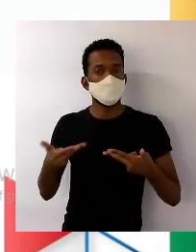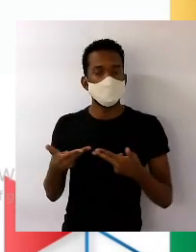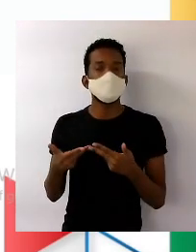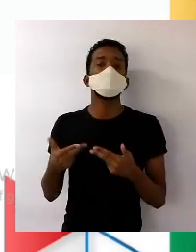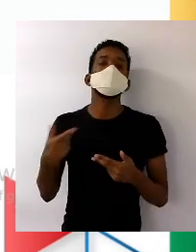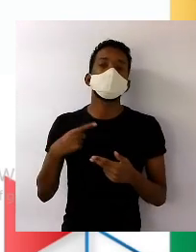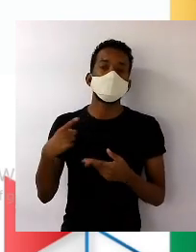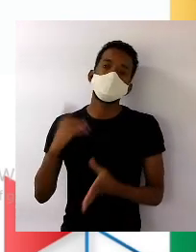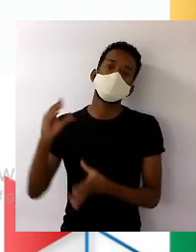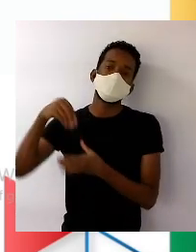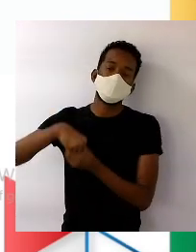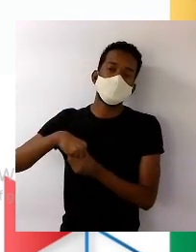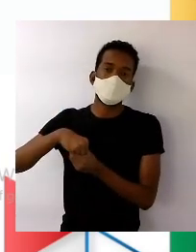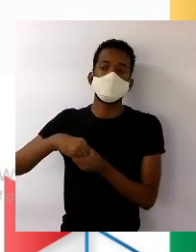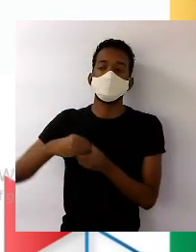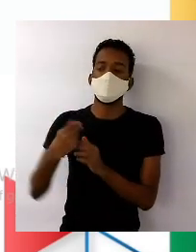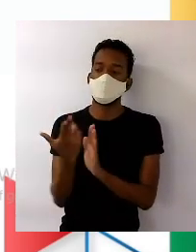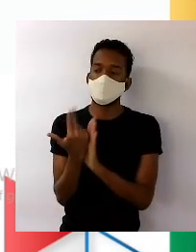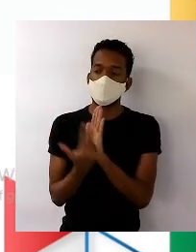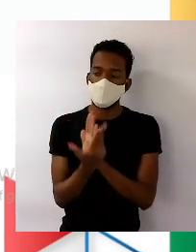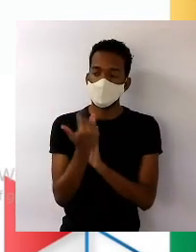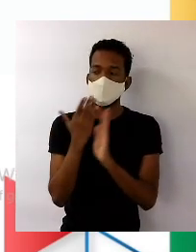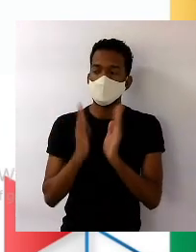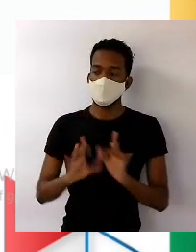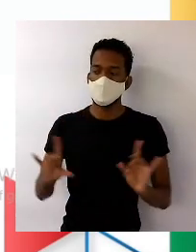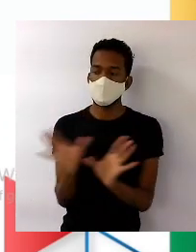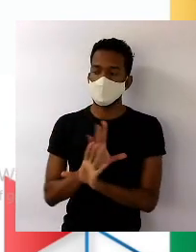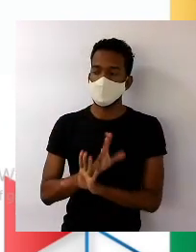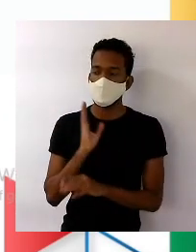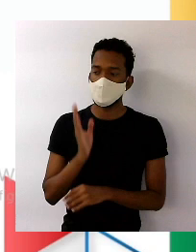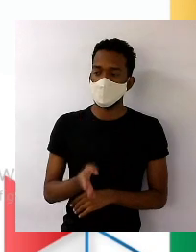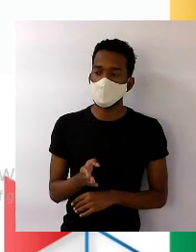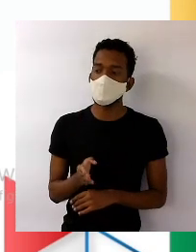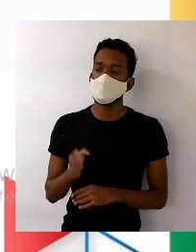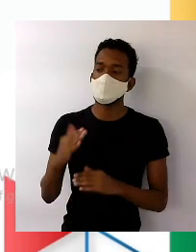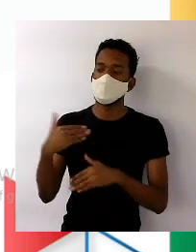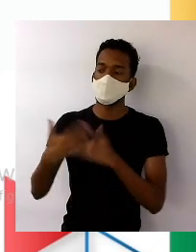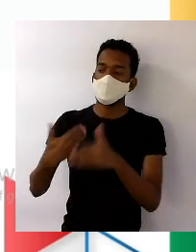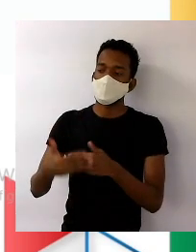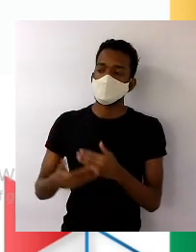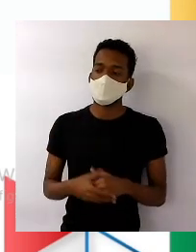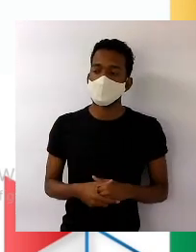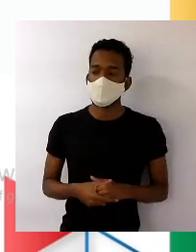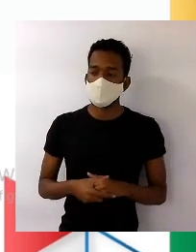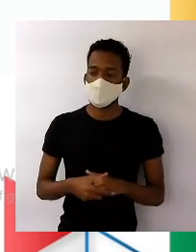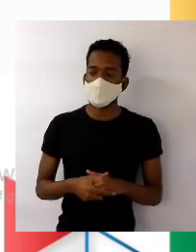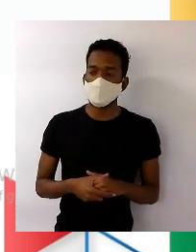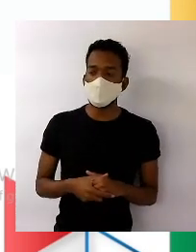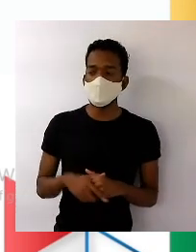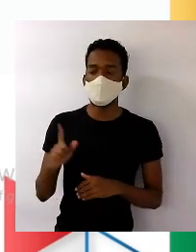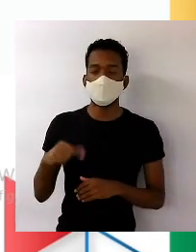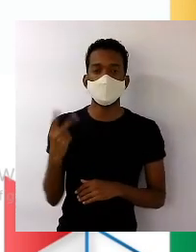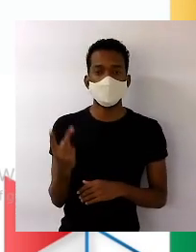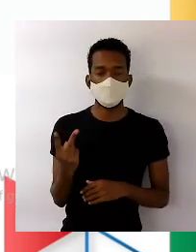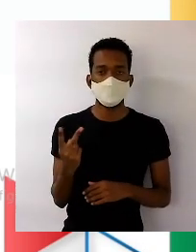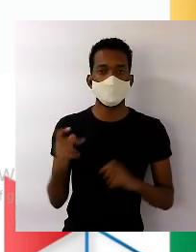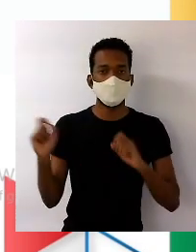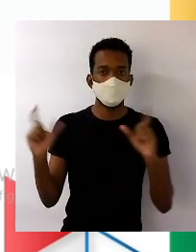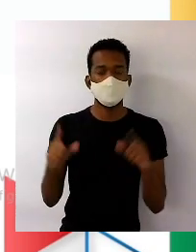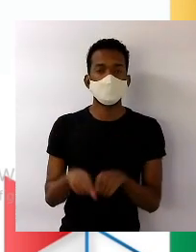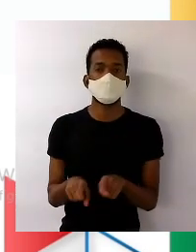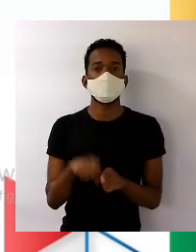que tem o desenho, as mudanças da pirâmide etária. São dois, e um de